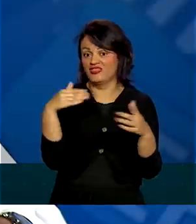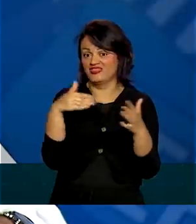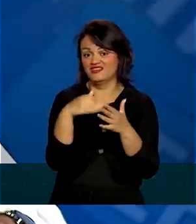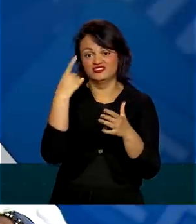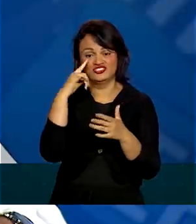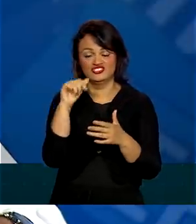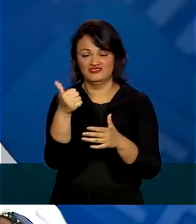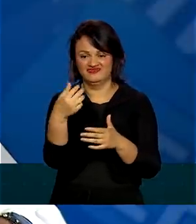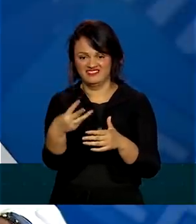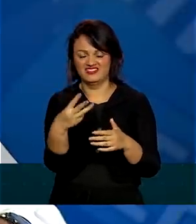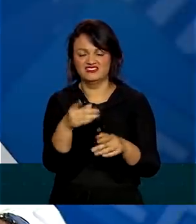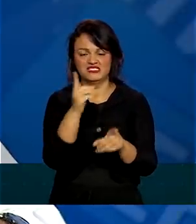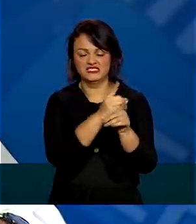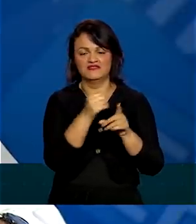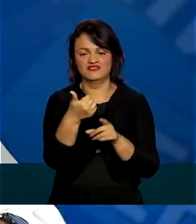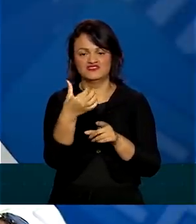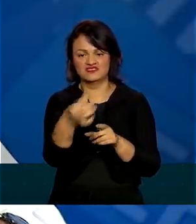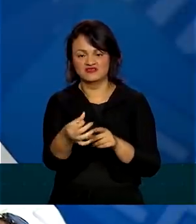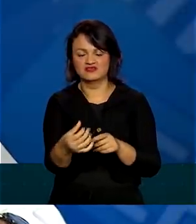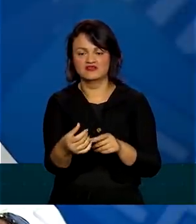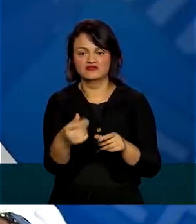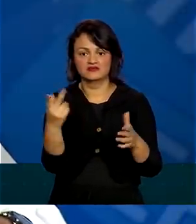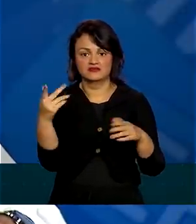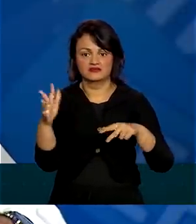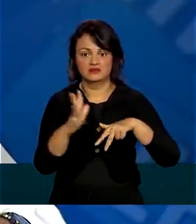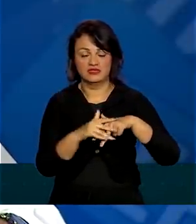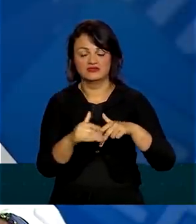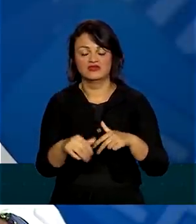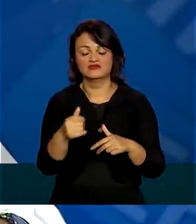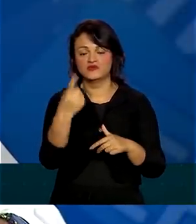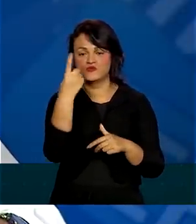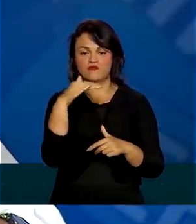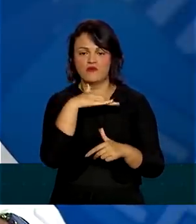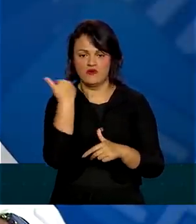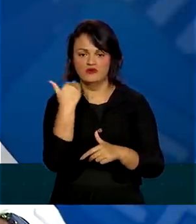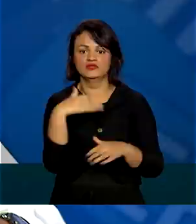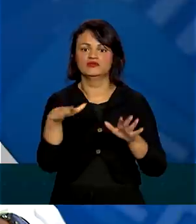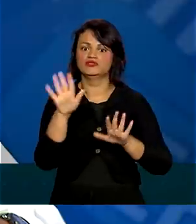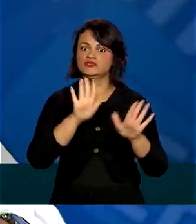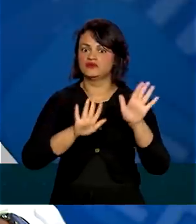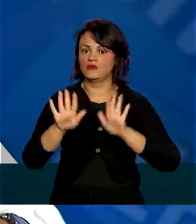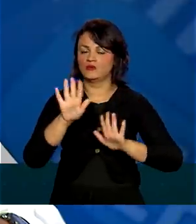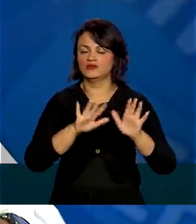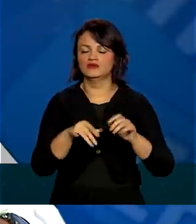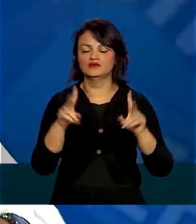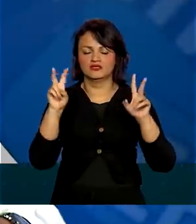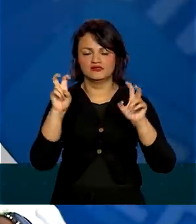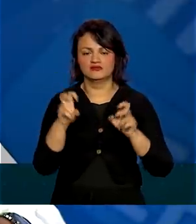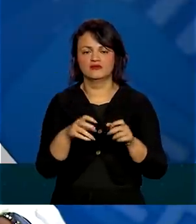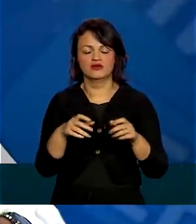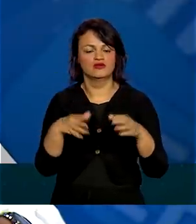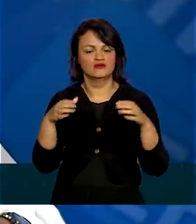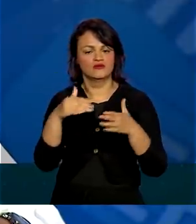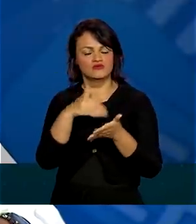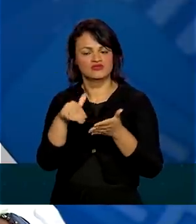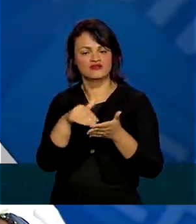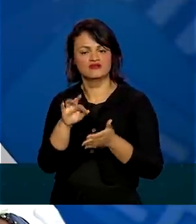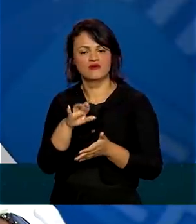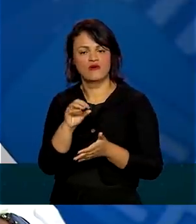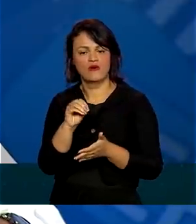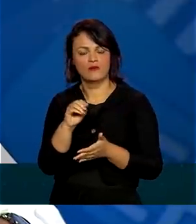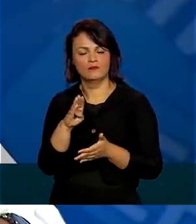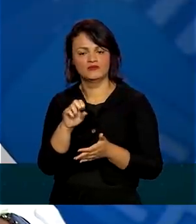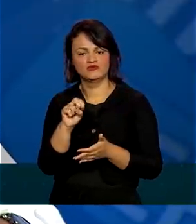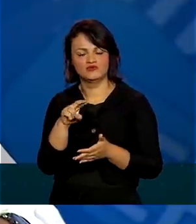tivemos 16 casos e 3 óbitos. A gente está cuidando muito dessa questão. O secretário nacional, Robson Santos da Silva, a